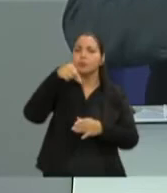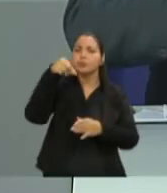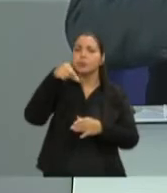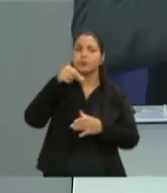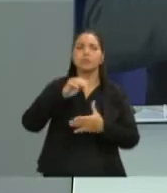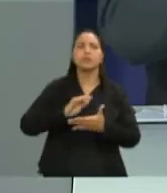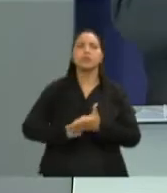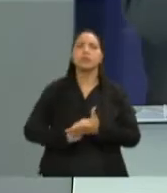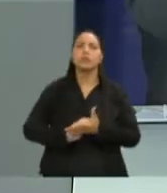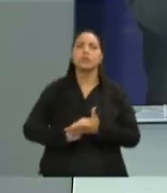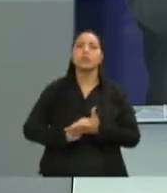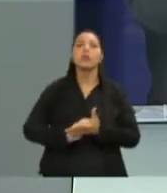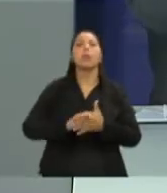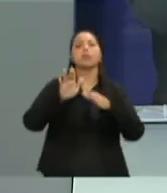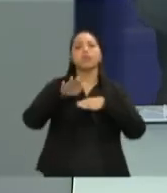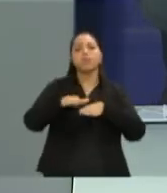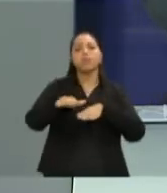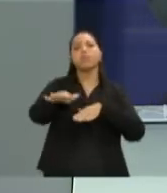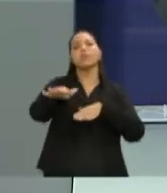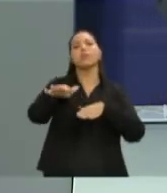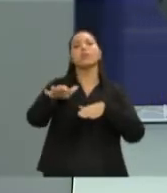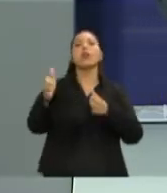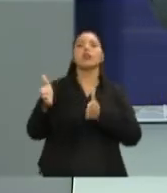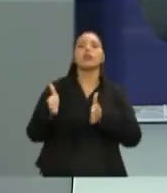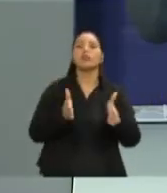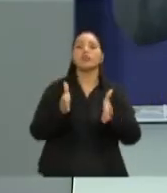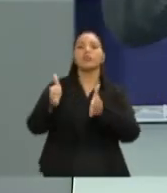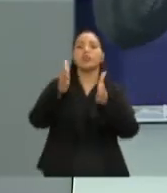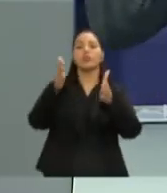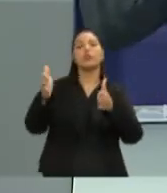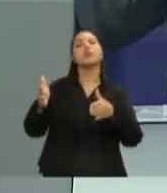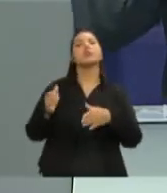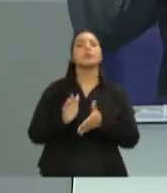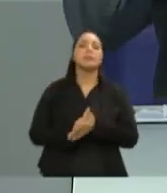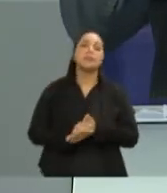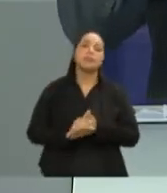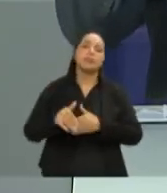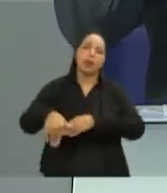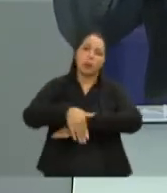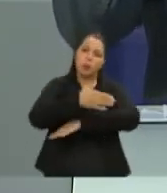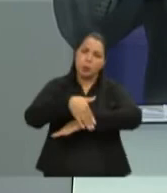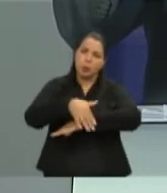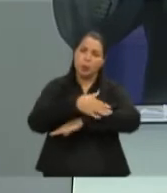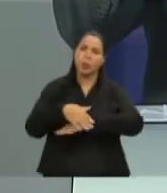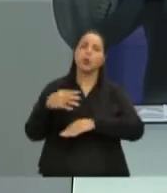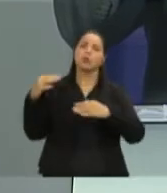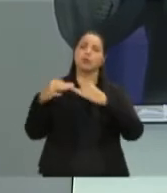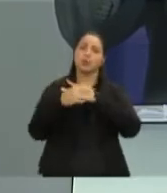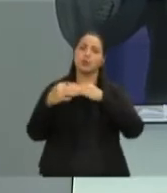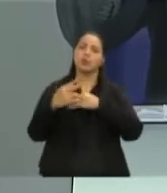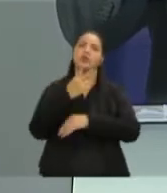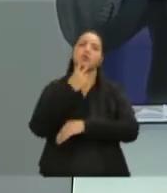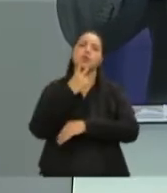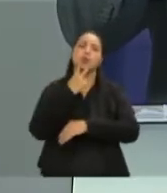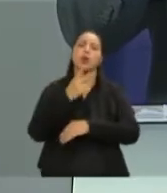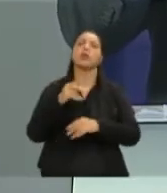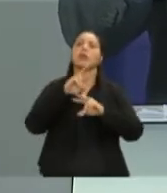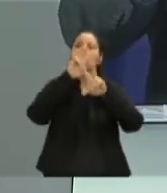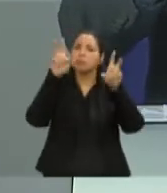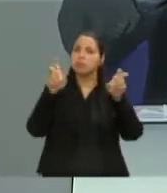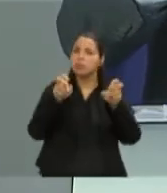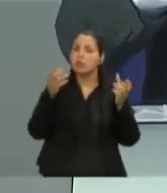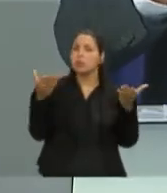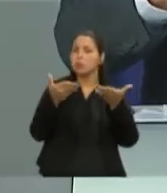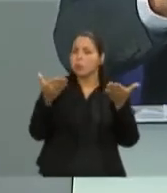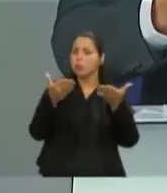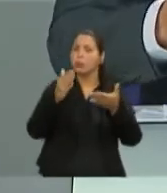candidatos, mobilidade urbana. Candidato Pasolini, mobilidade urbana é o tema dessa rodada de perguntas. Quem inicia